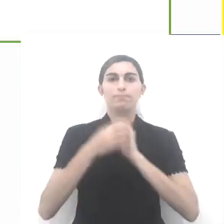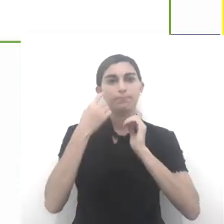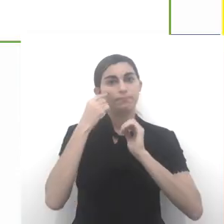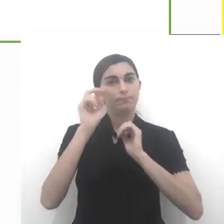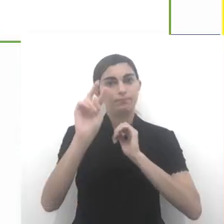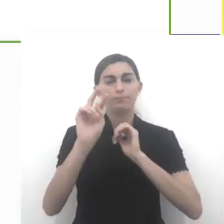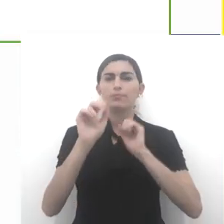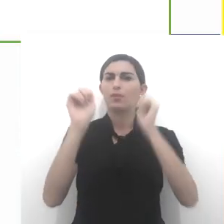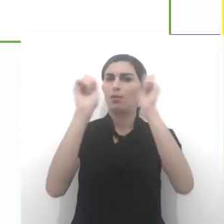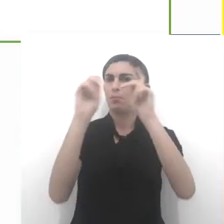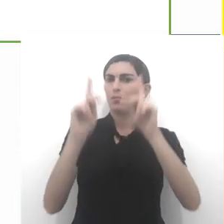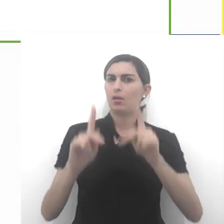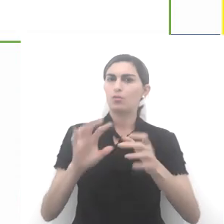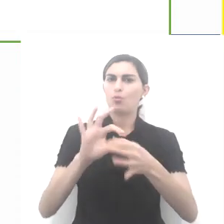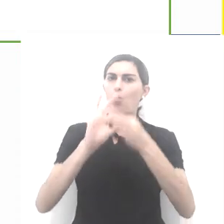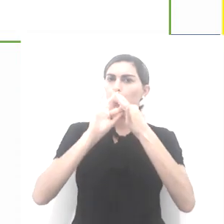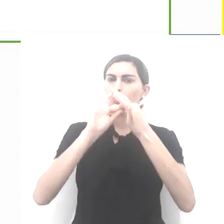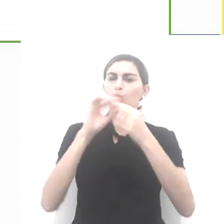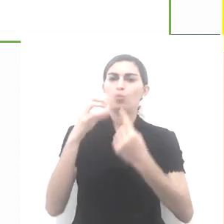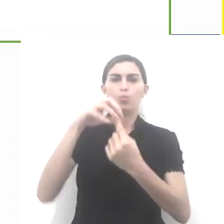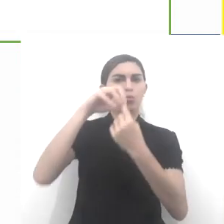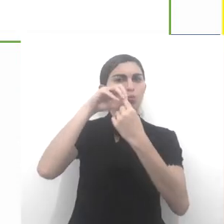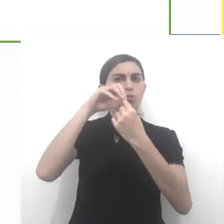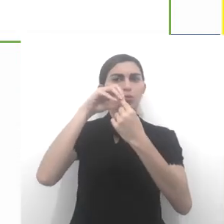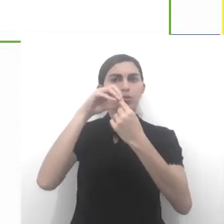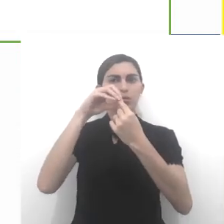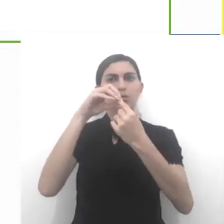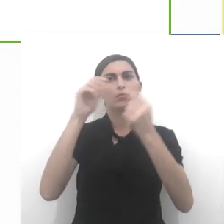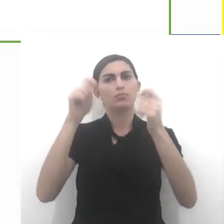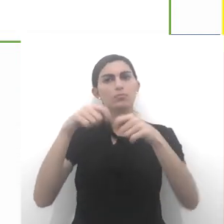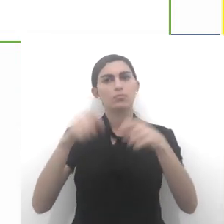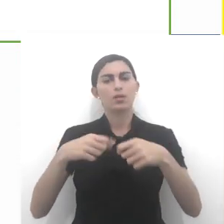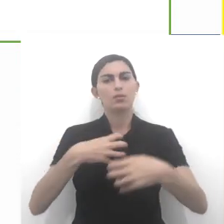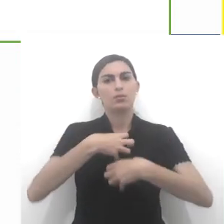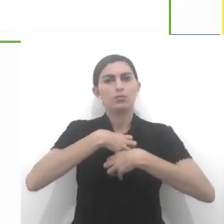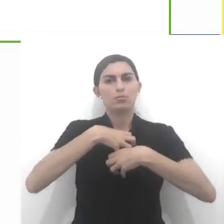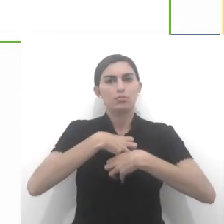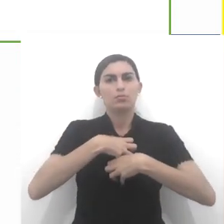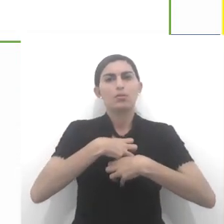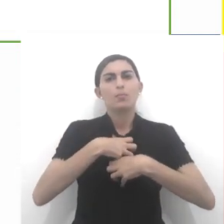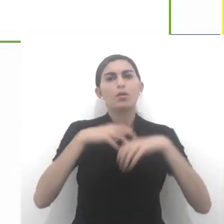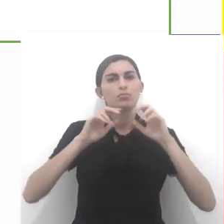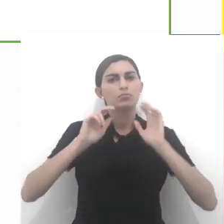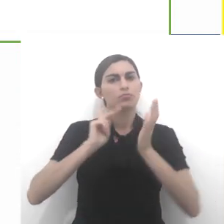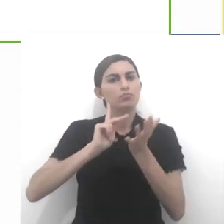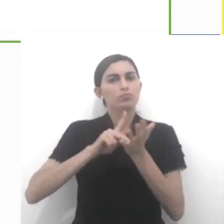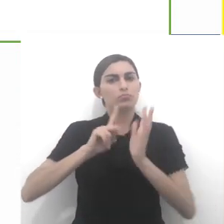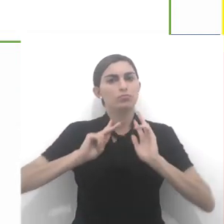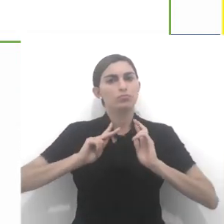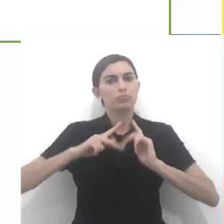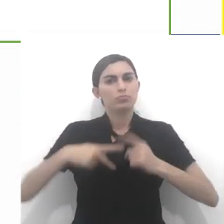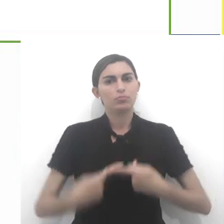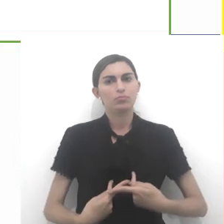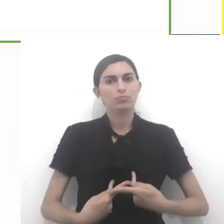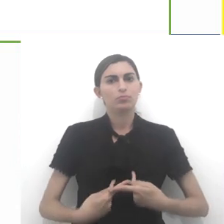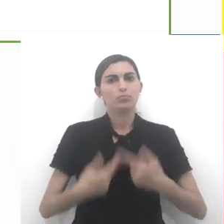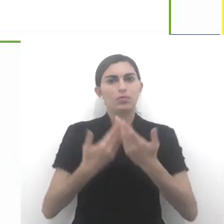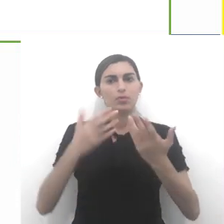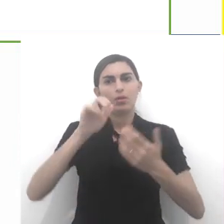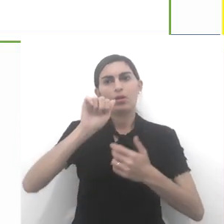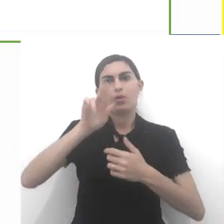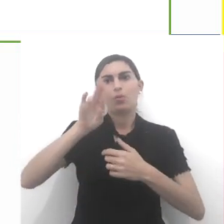vejam só. A paz é a única forma de nos sentirmos realmente humanos.